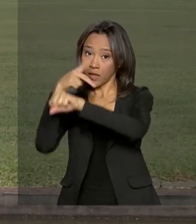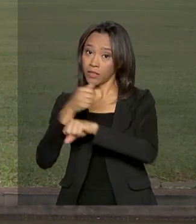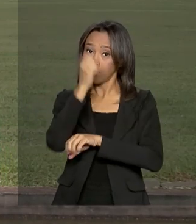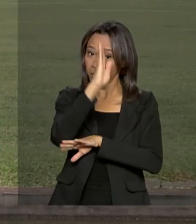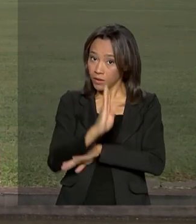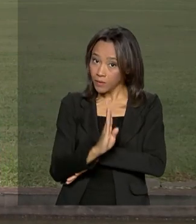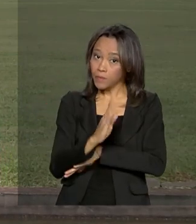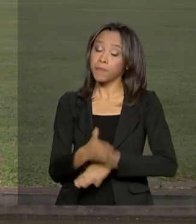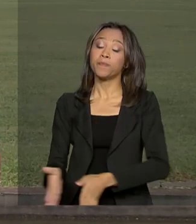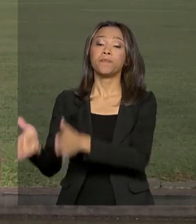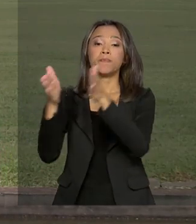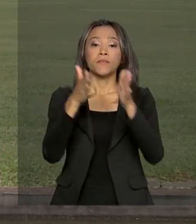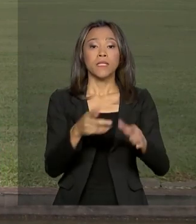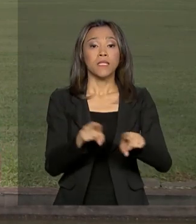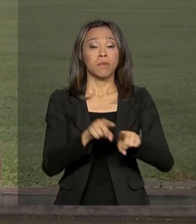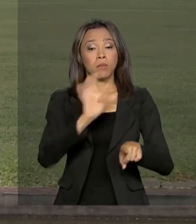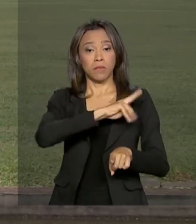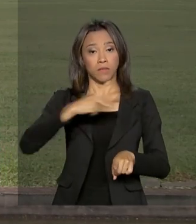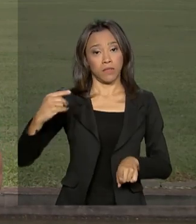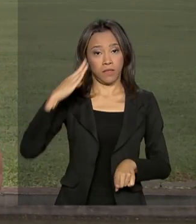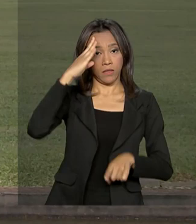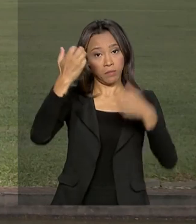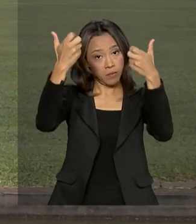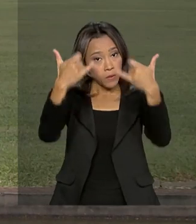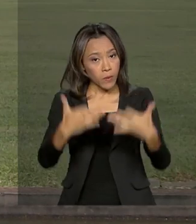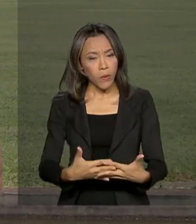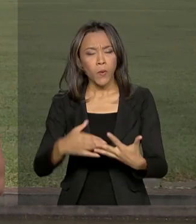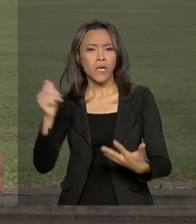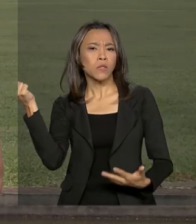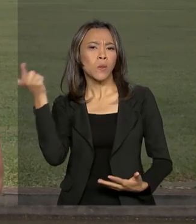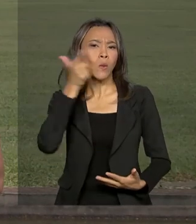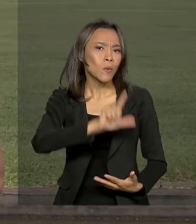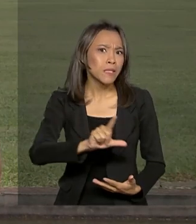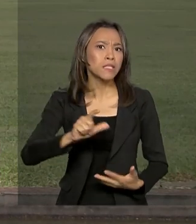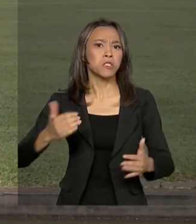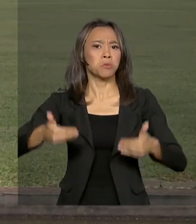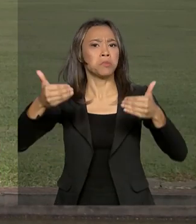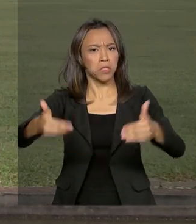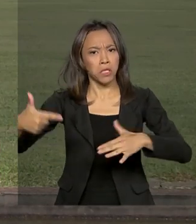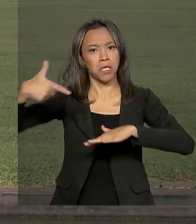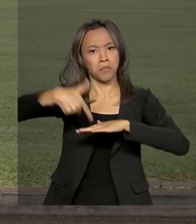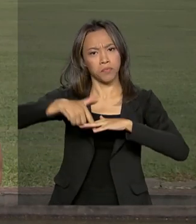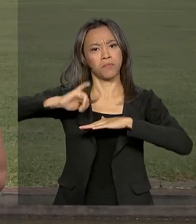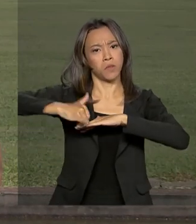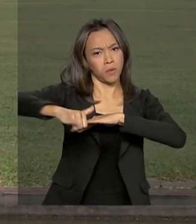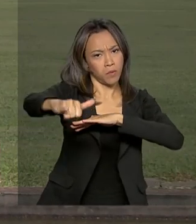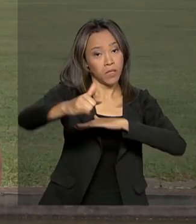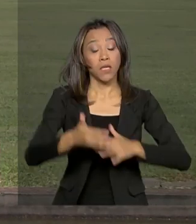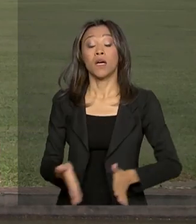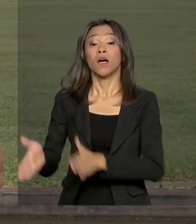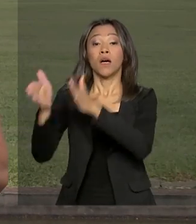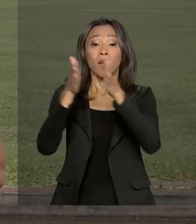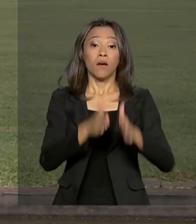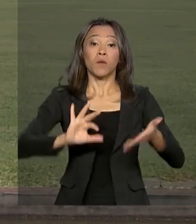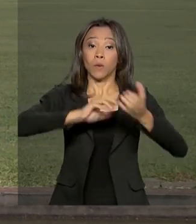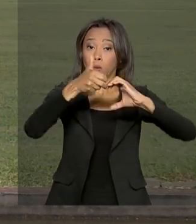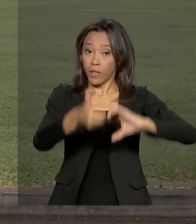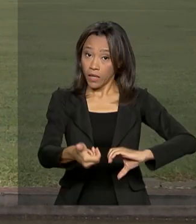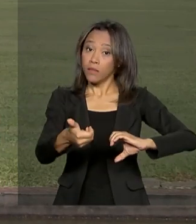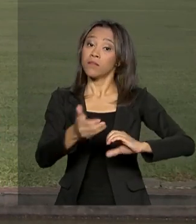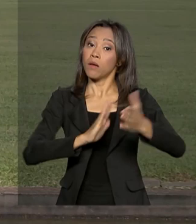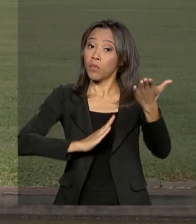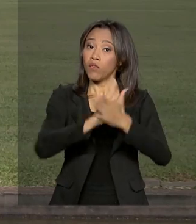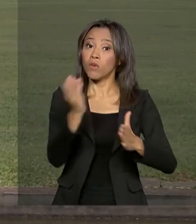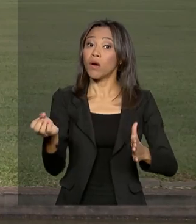presidente falou ainda sobre as conquistas do Ministério da Economia. O Congresso Nacional aprovou o projeto da nova